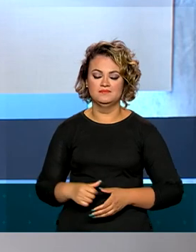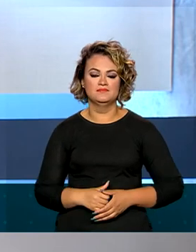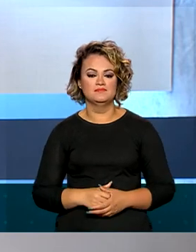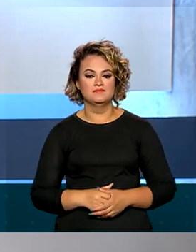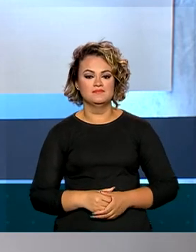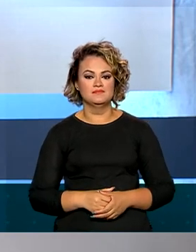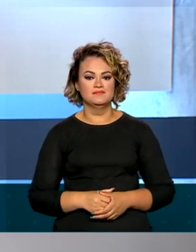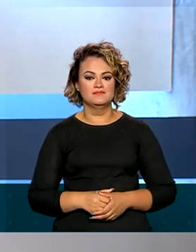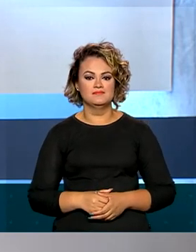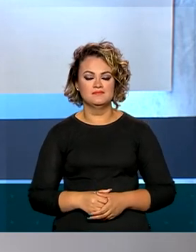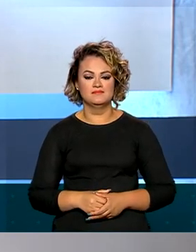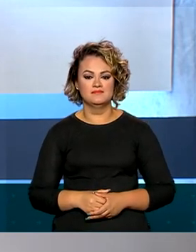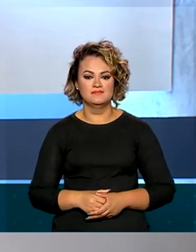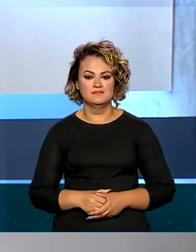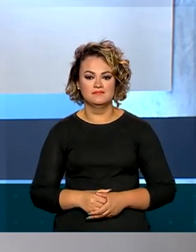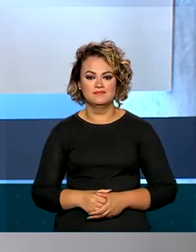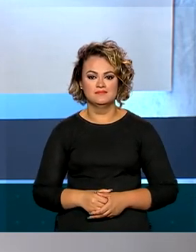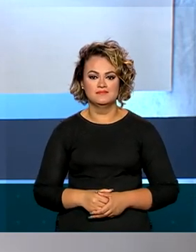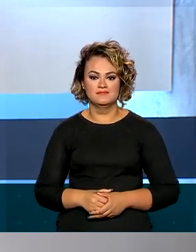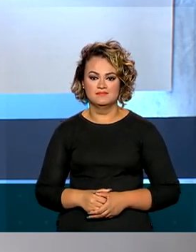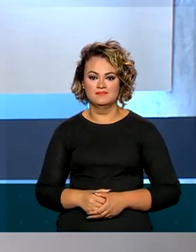.com.br.